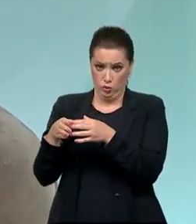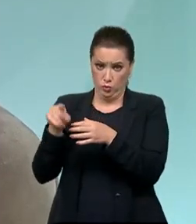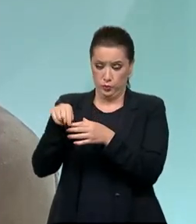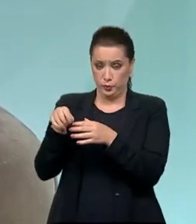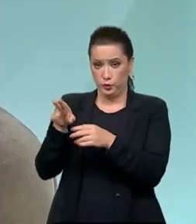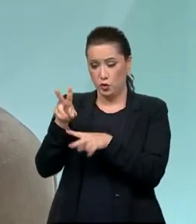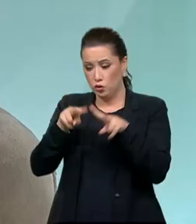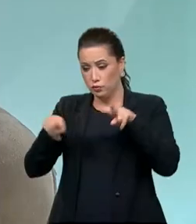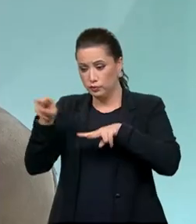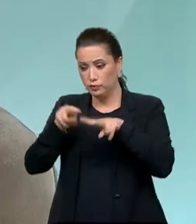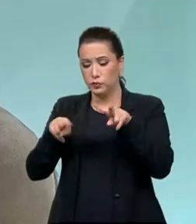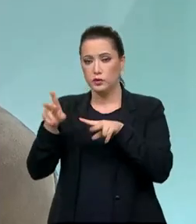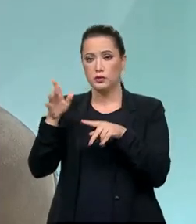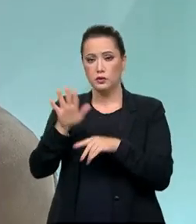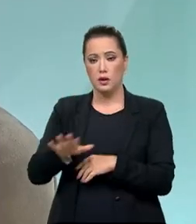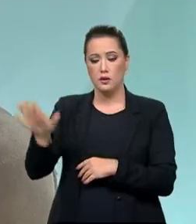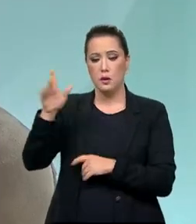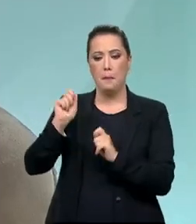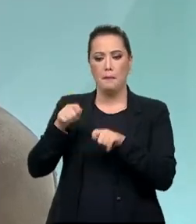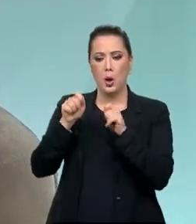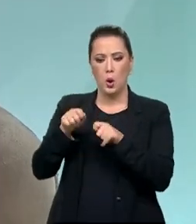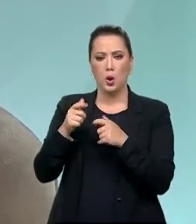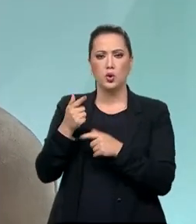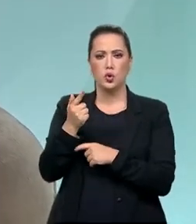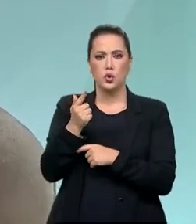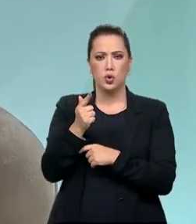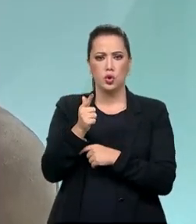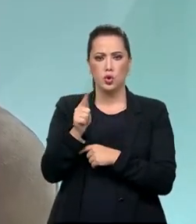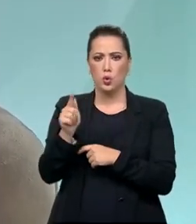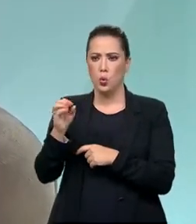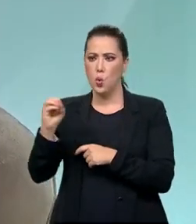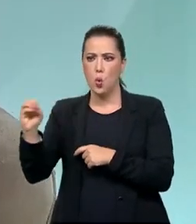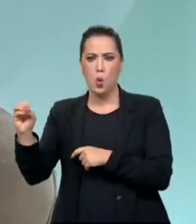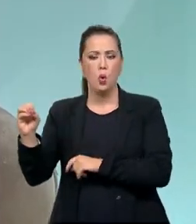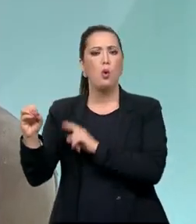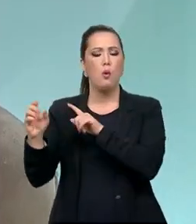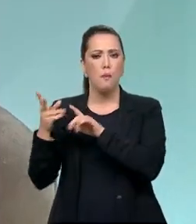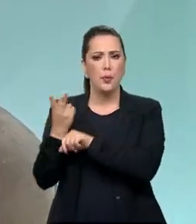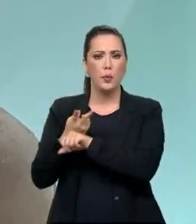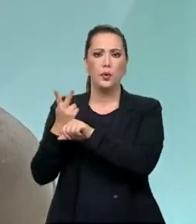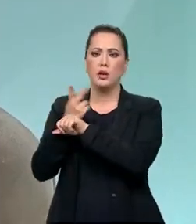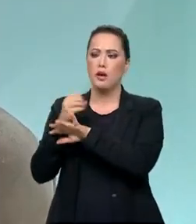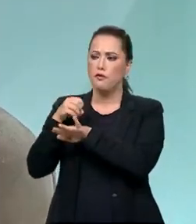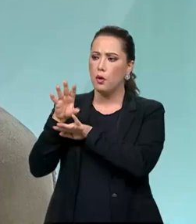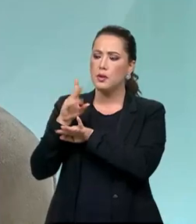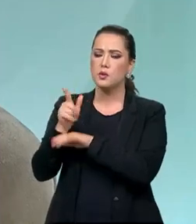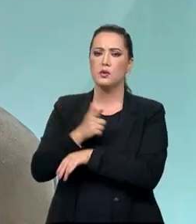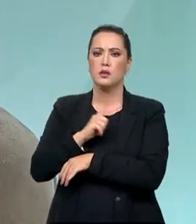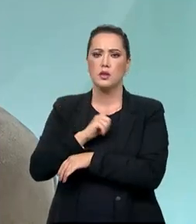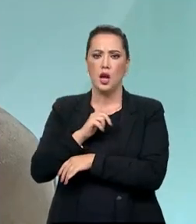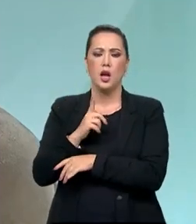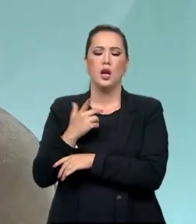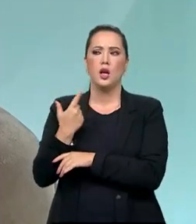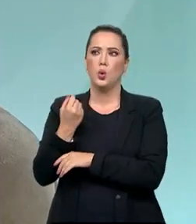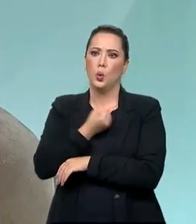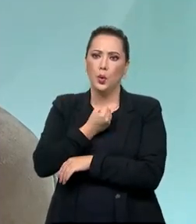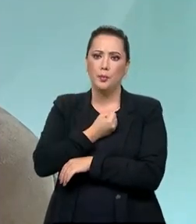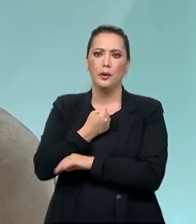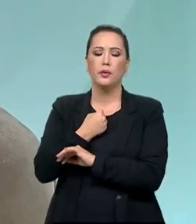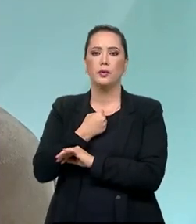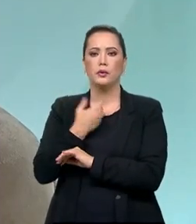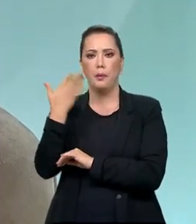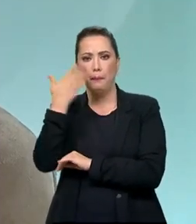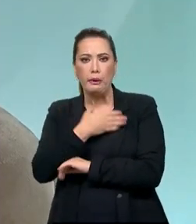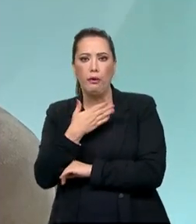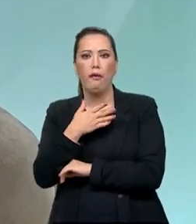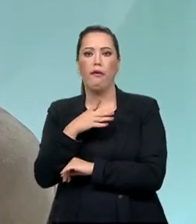e vocês podem Google e procurar, porque tem informação, informação, tem dados. Agora está saindo fatos e números. Mas, também, nós